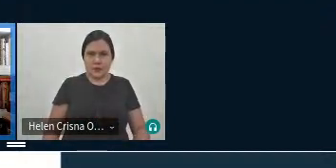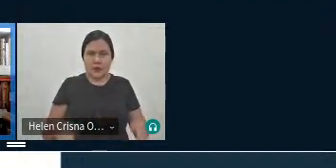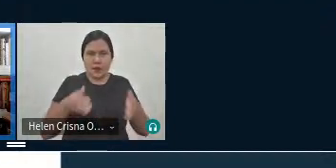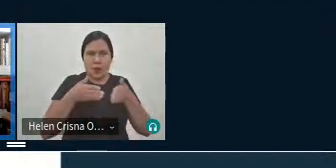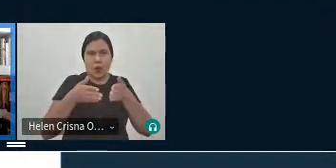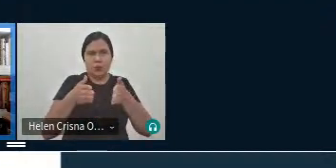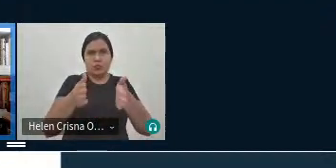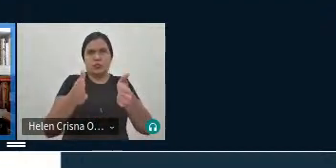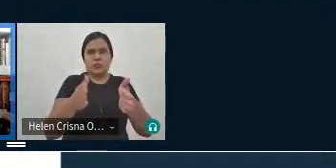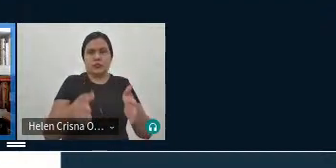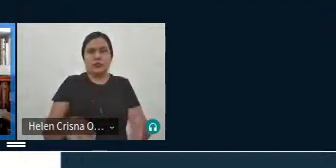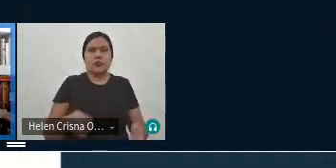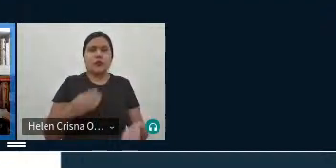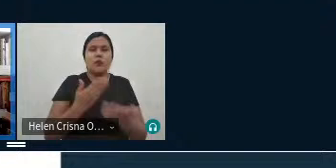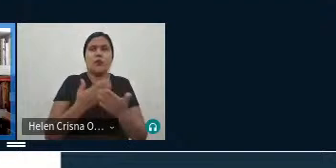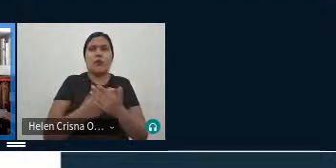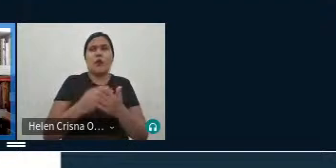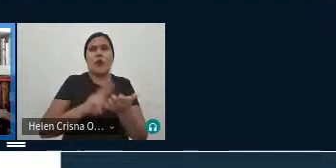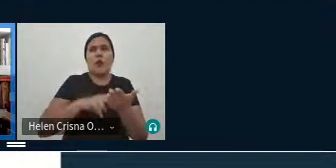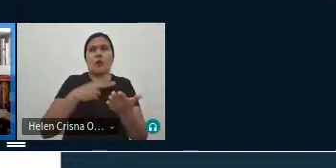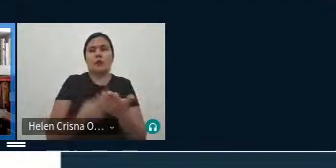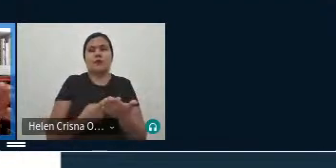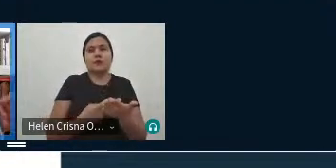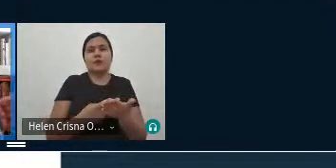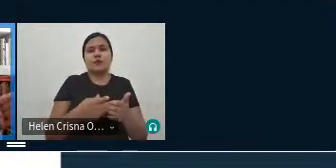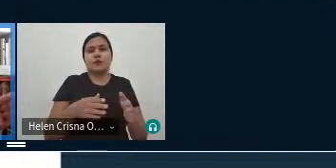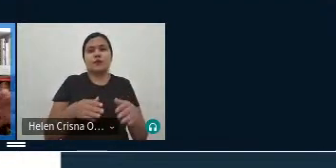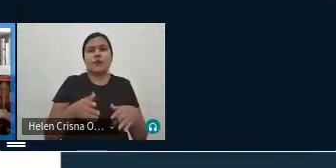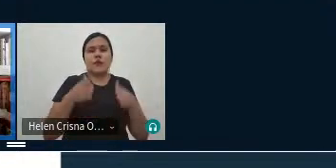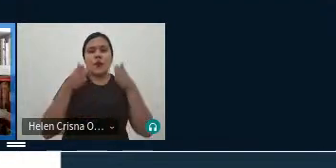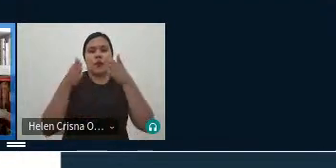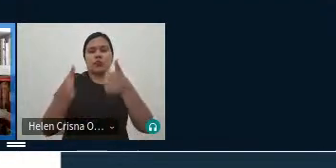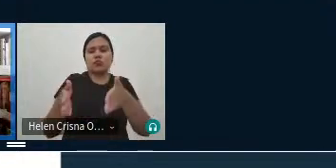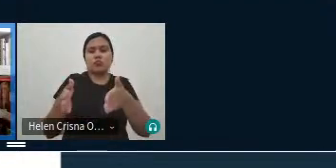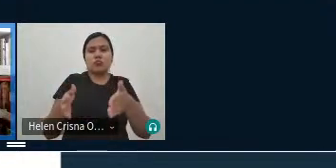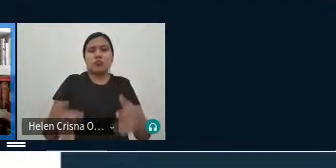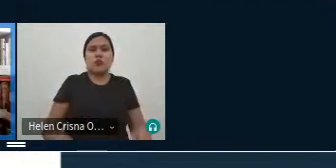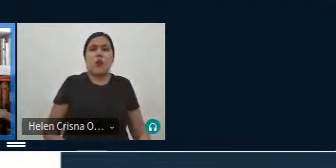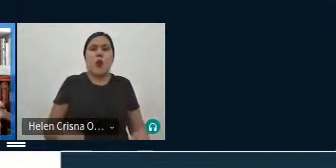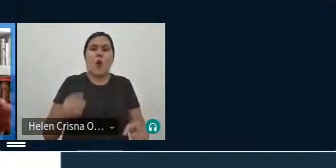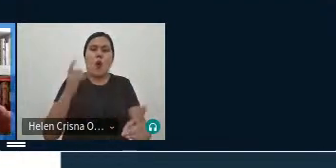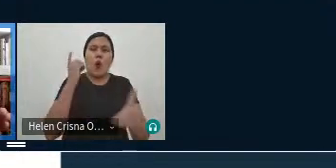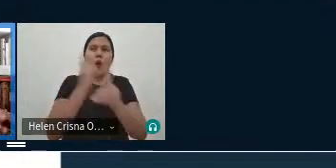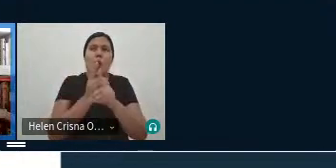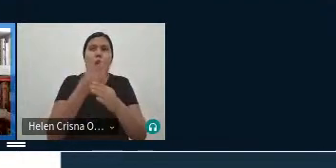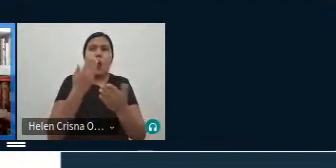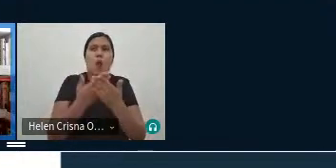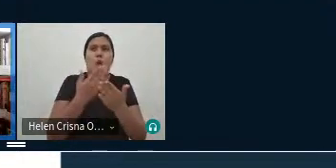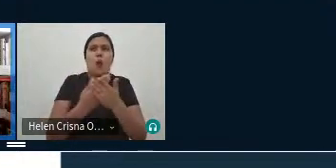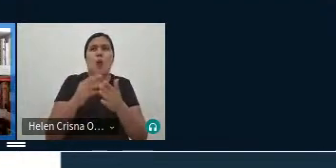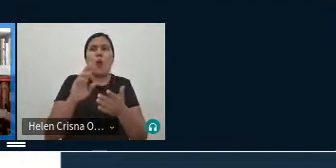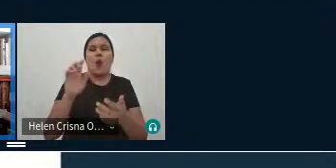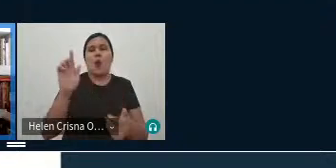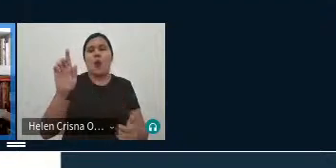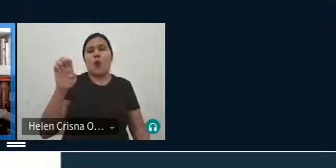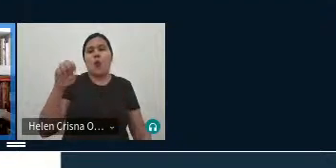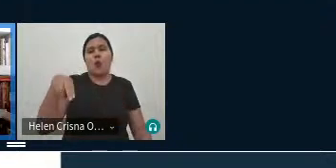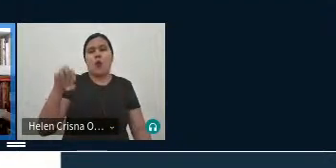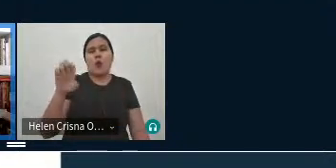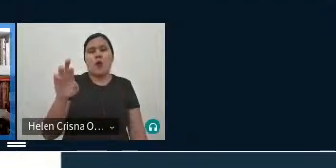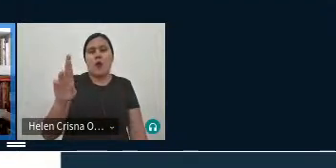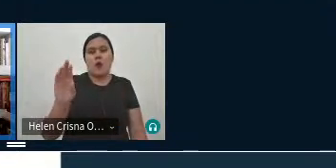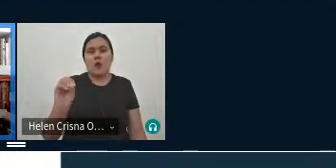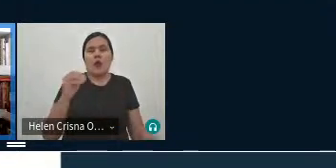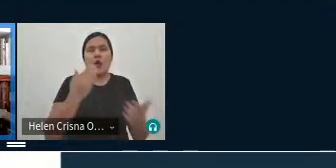específico dos estudos da tradução aquele trajeto então que culminou no encontro dos estudos de gênero e nos